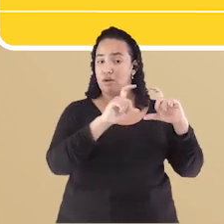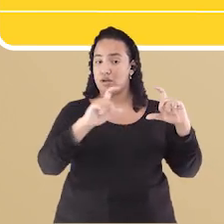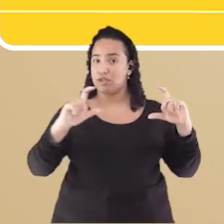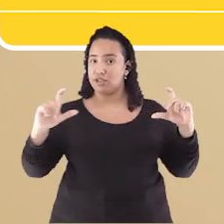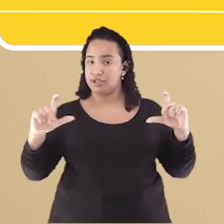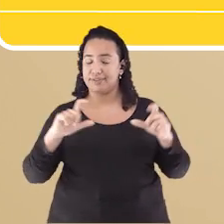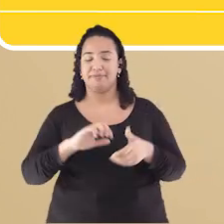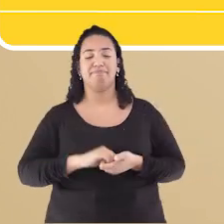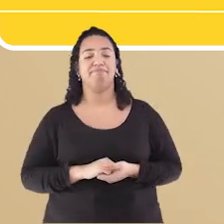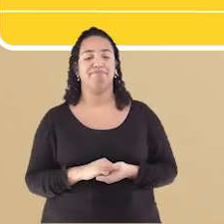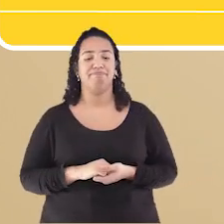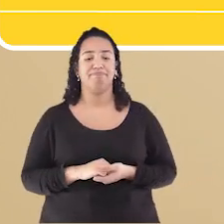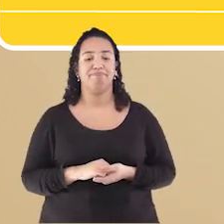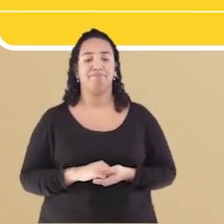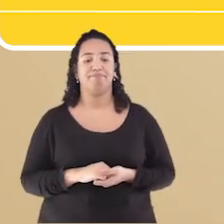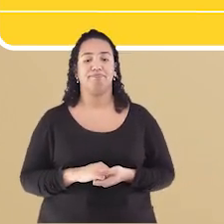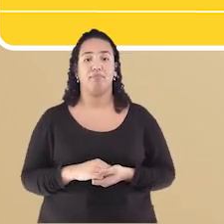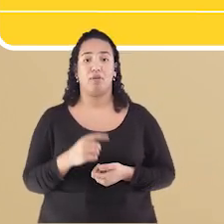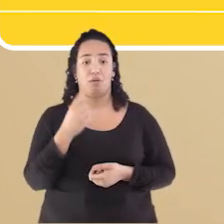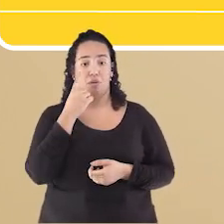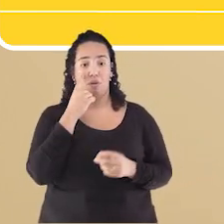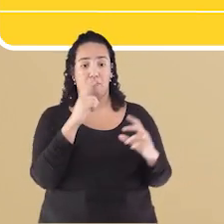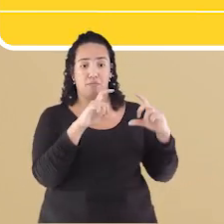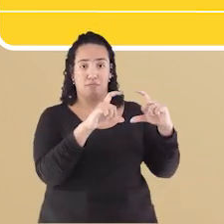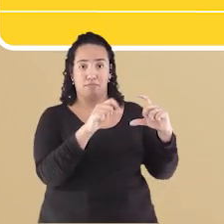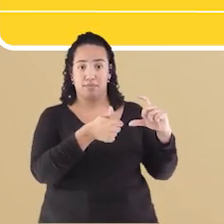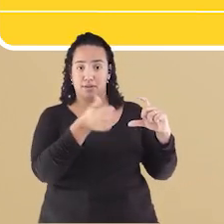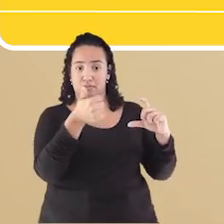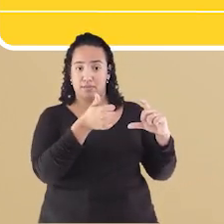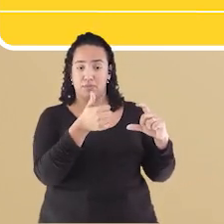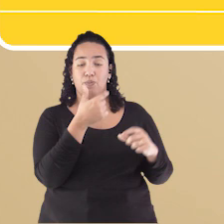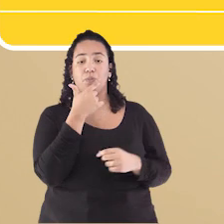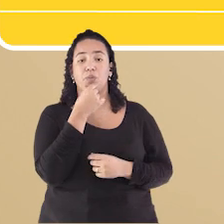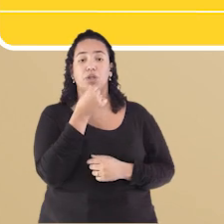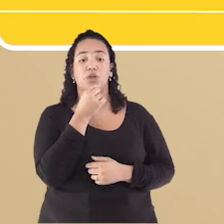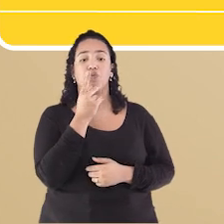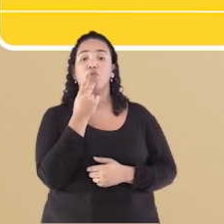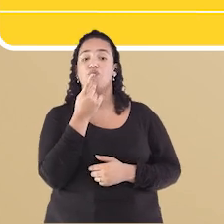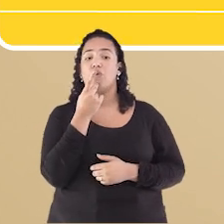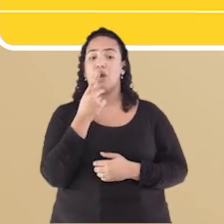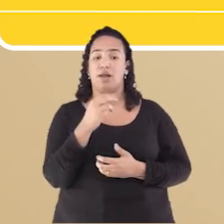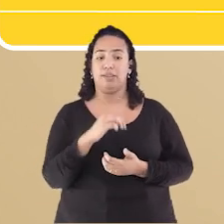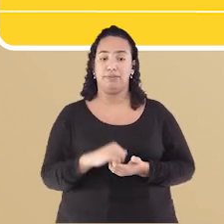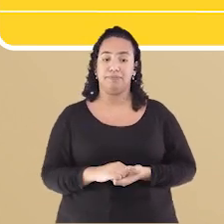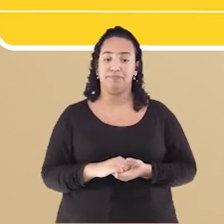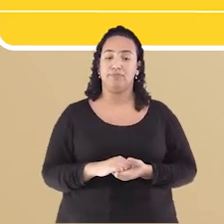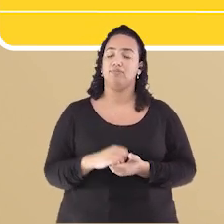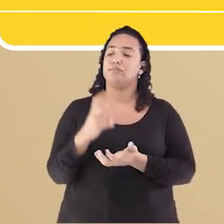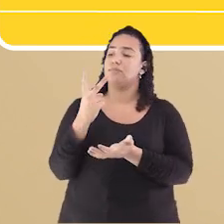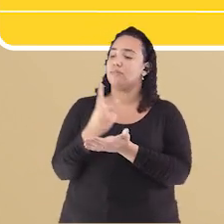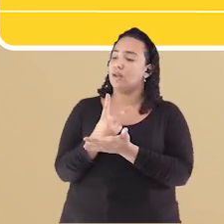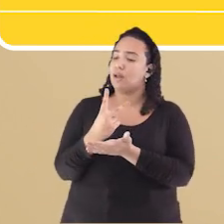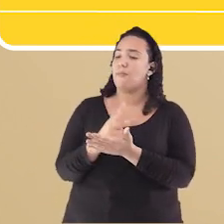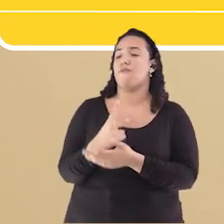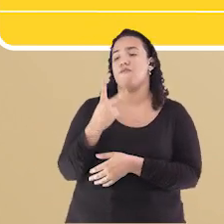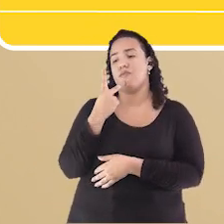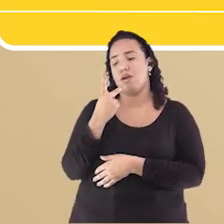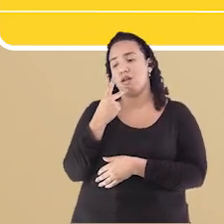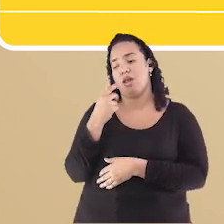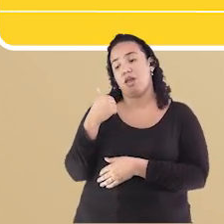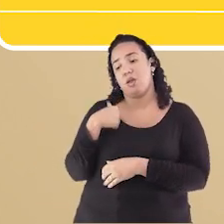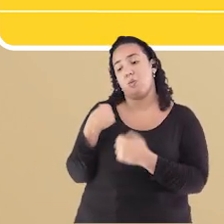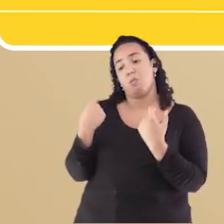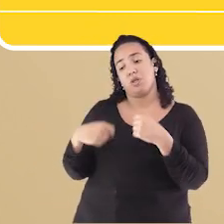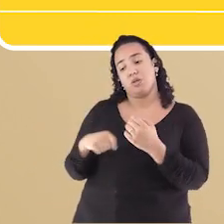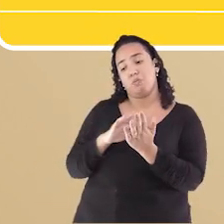No primeiro quadrinho Armandinho diz Sempre dizem Para eu lançar Um livro E